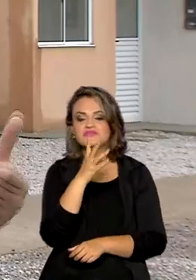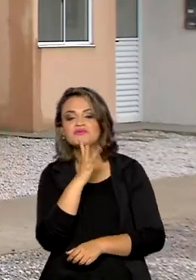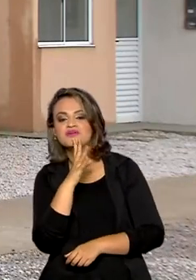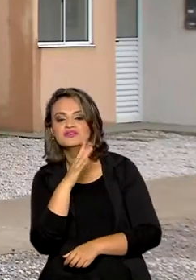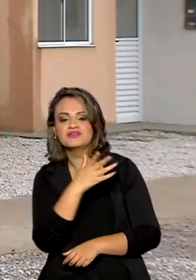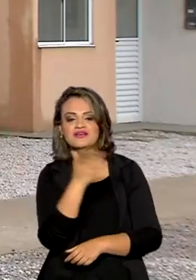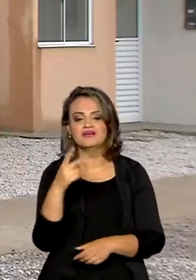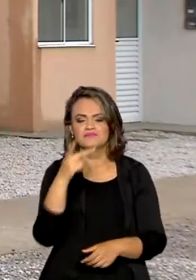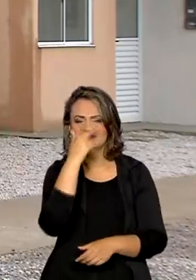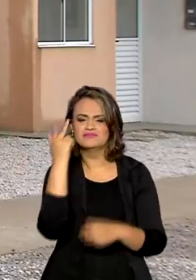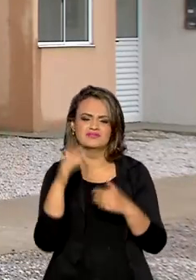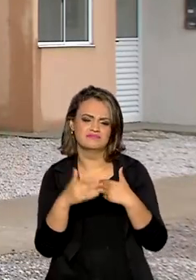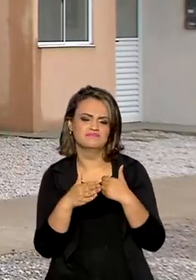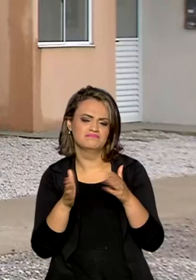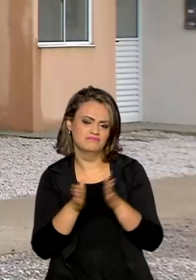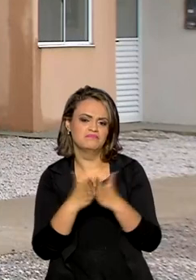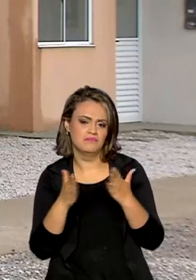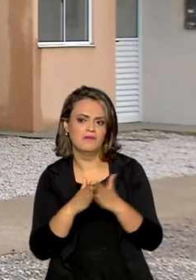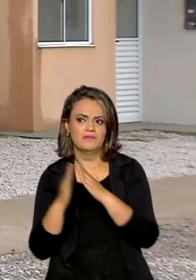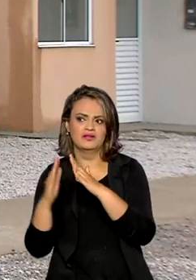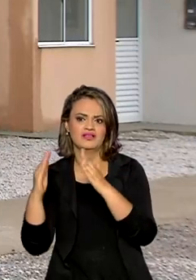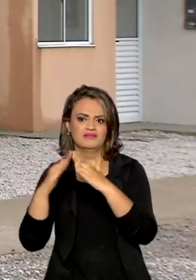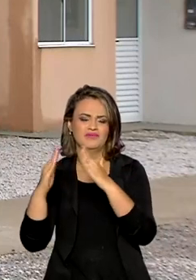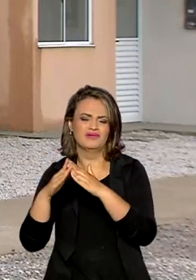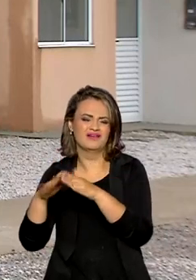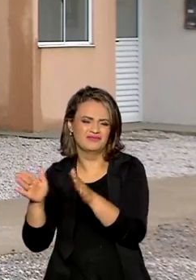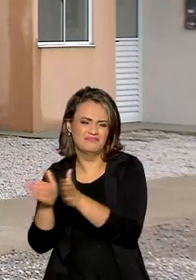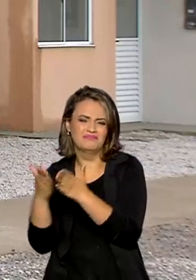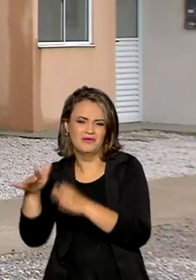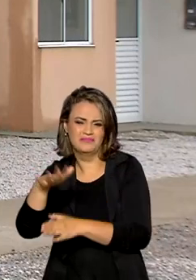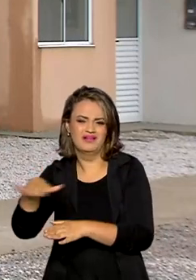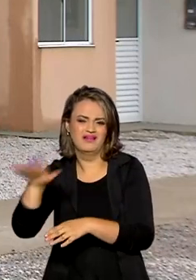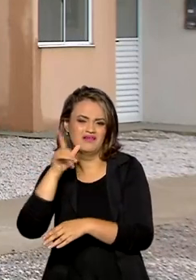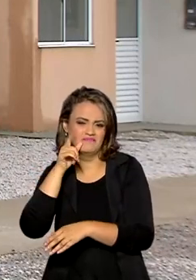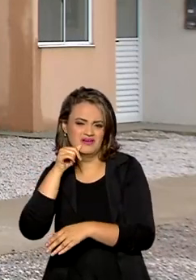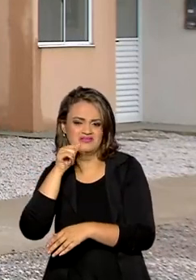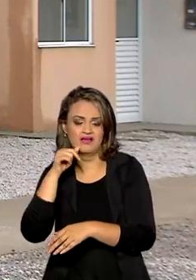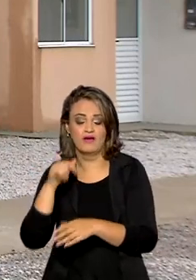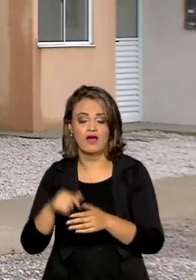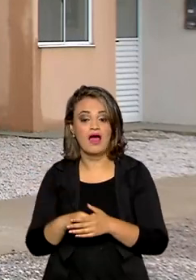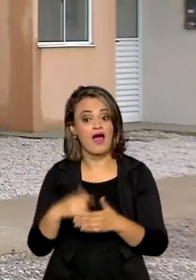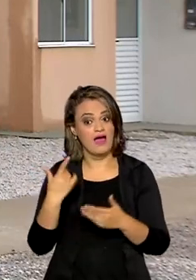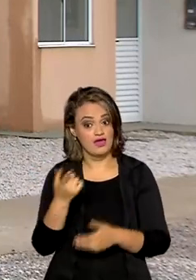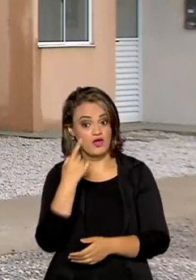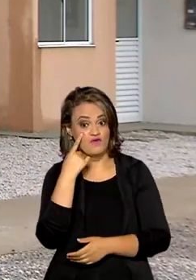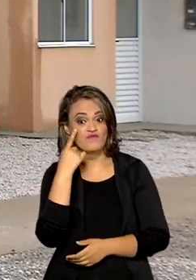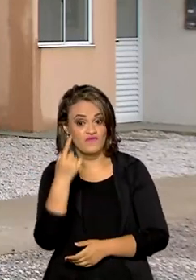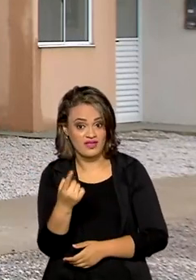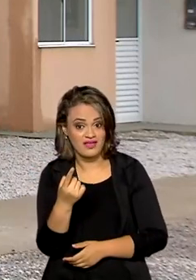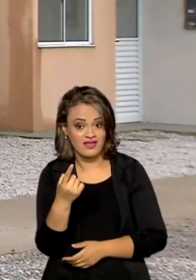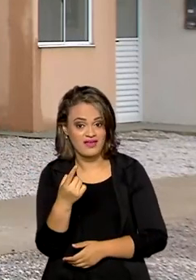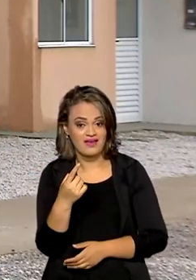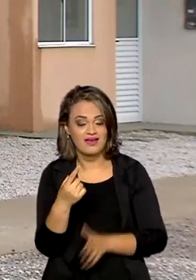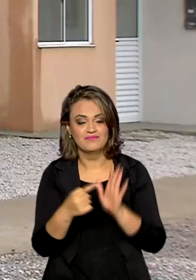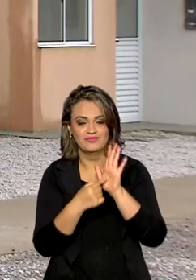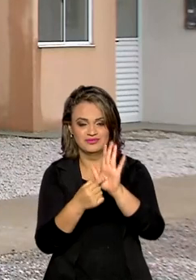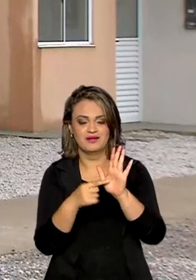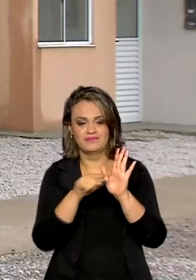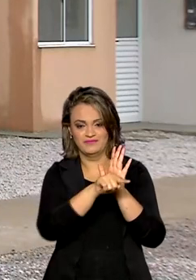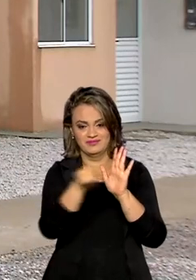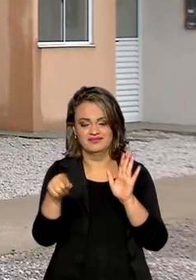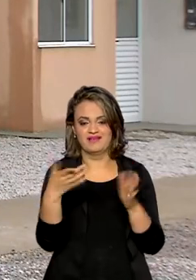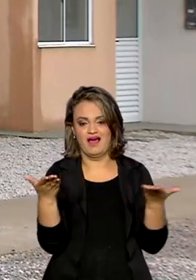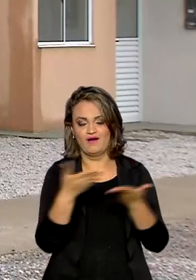todas pessoas muito carentes que vieram de comunidades muito pobres aqui de Maceió. Eu acompanhei e vocês conferem comigo